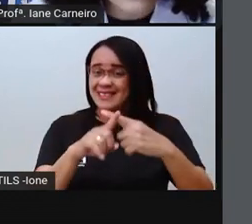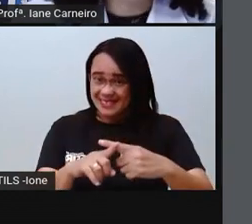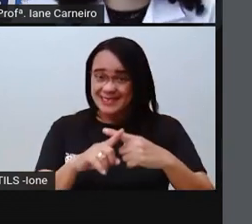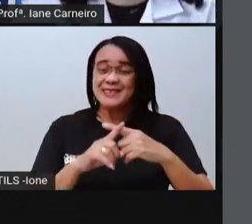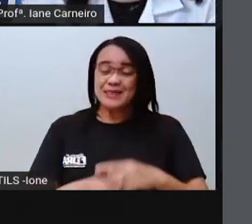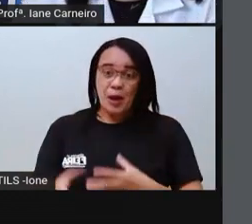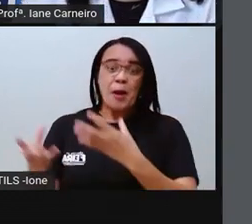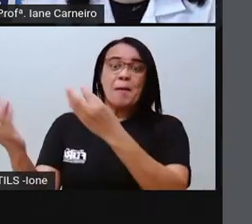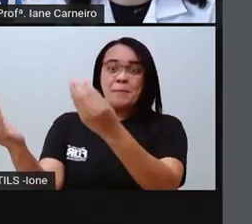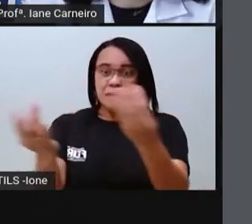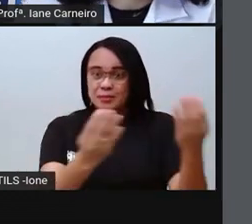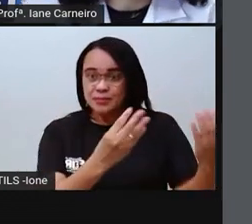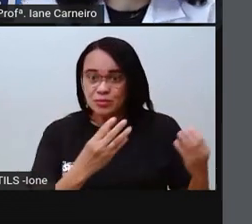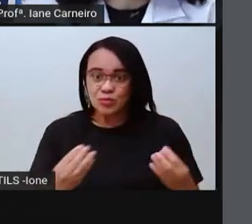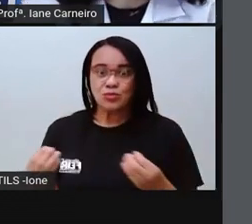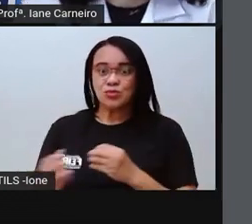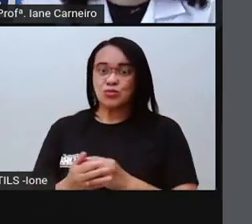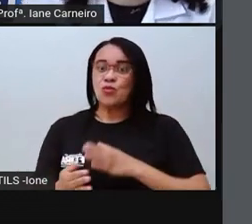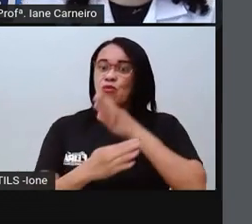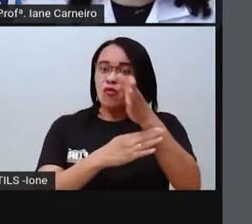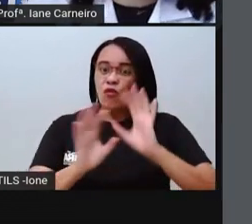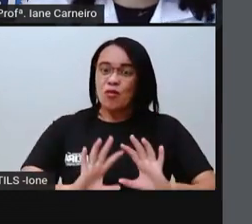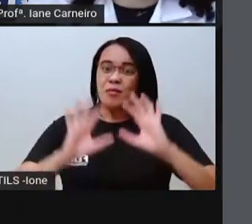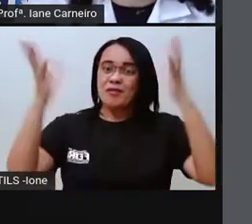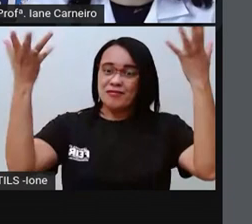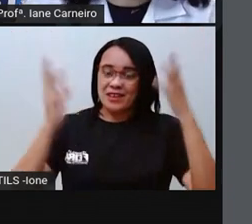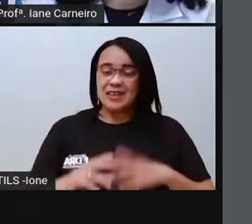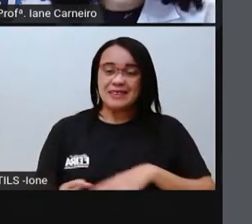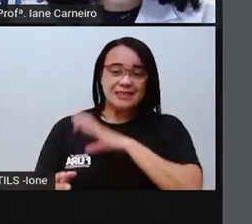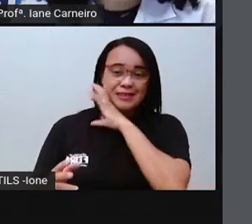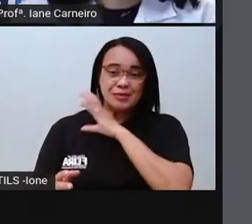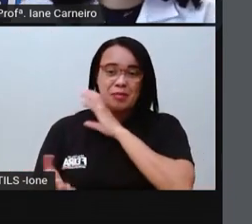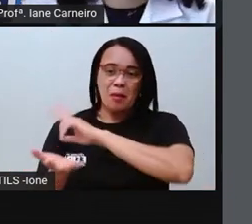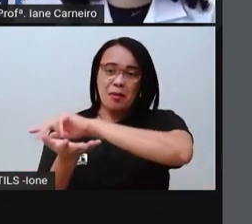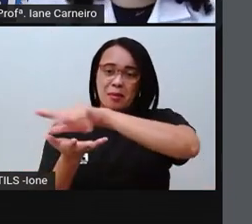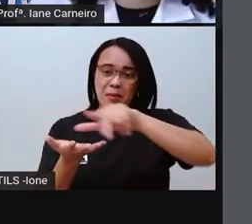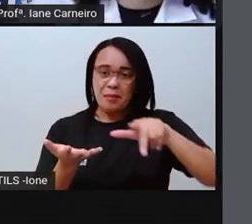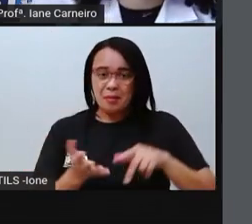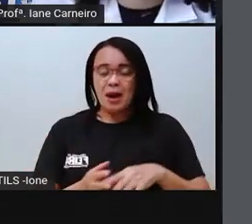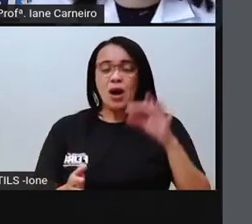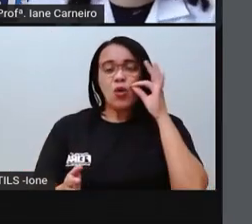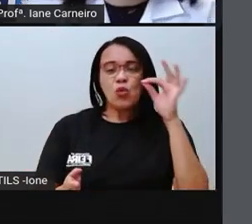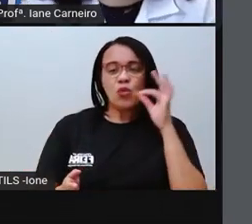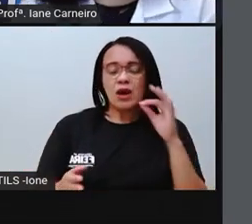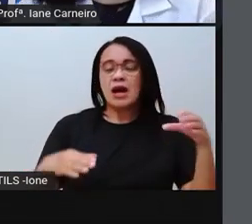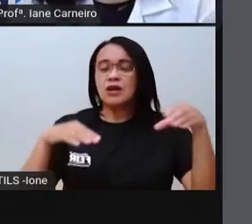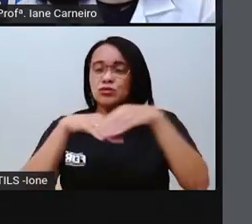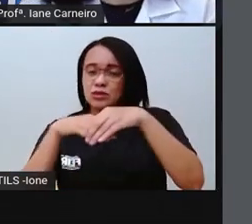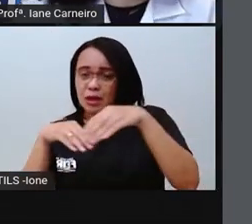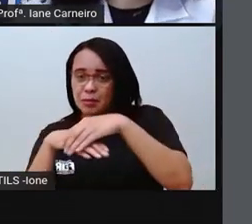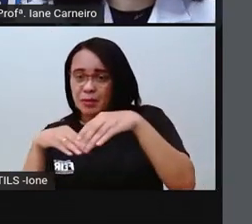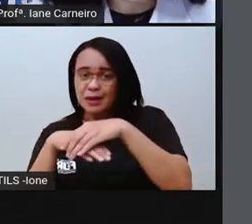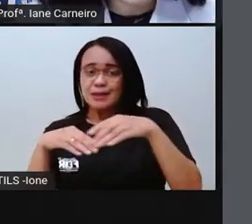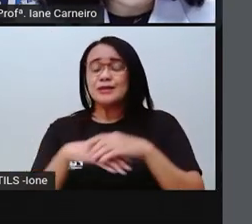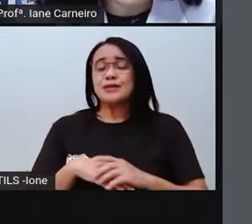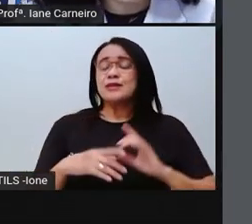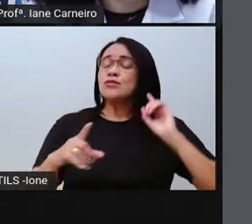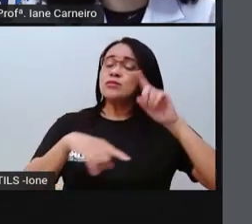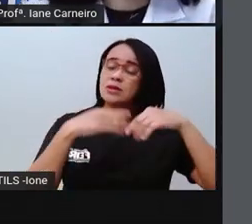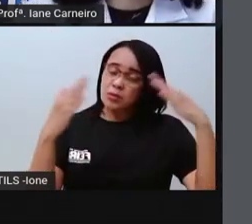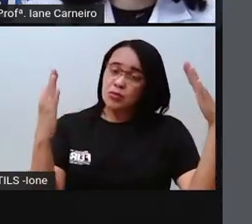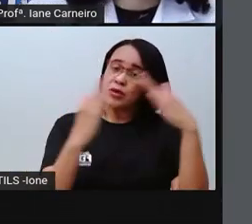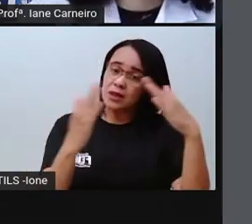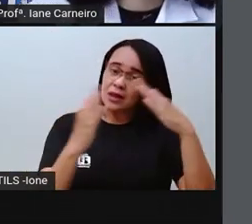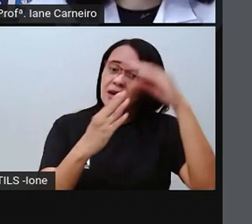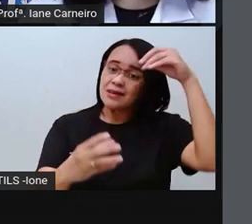festa, muito bicho foi também. O gato foi no sapato. Depois o velho casal foi morar na casa velha.